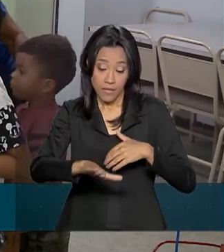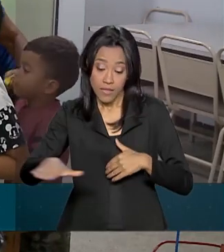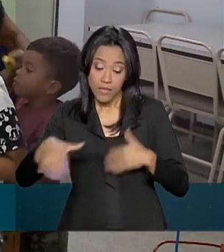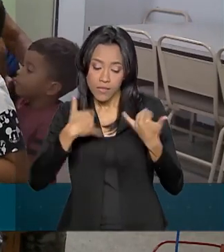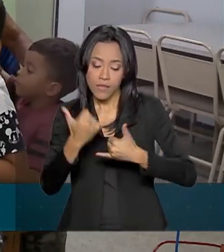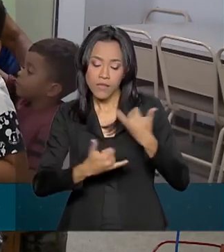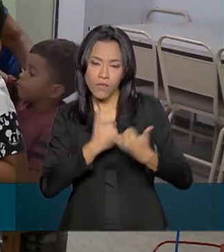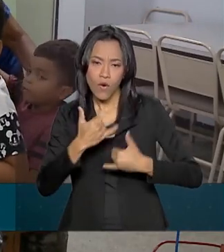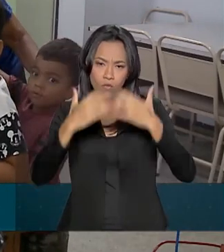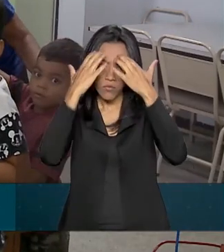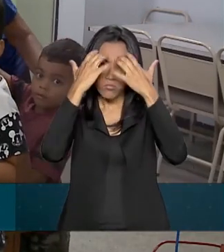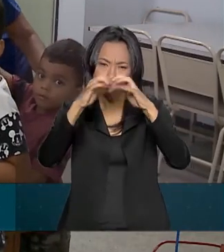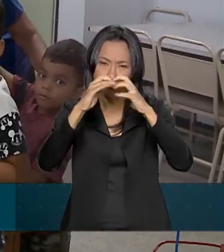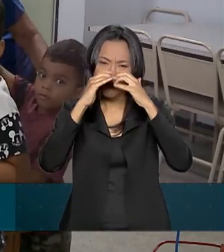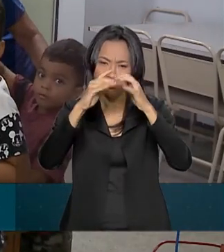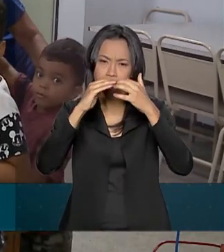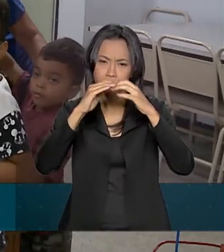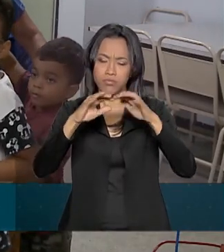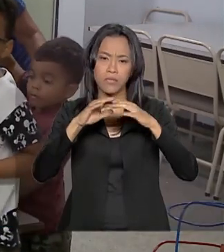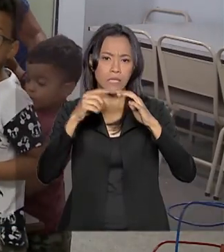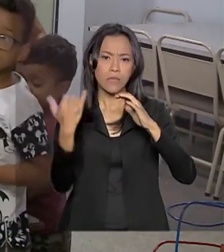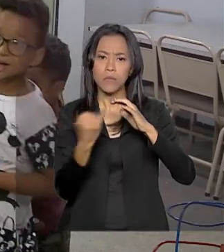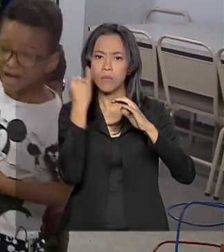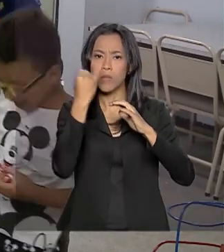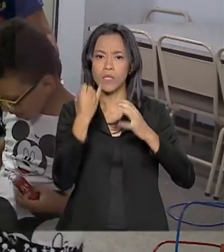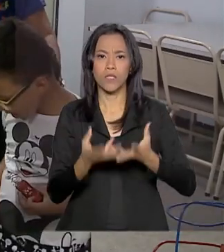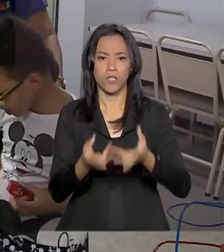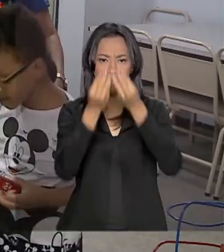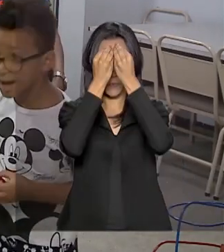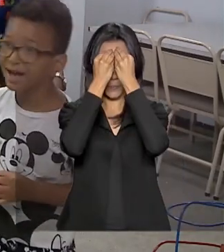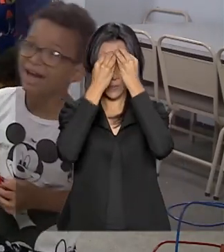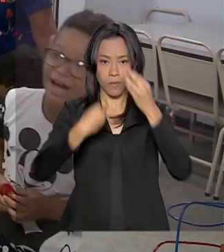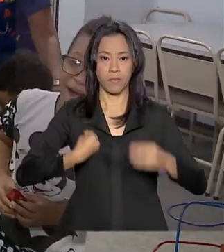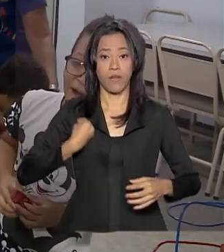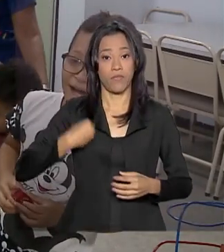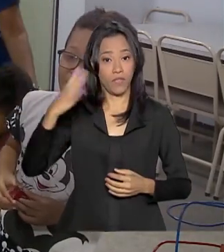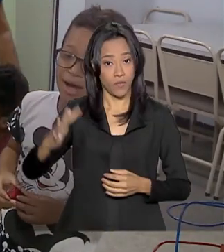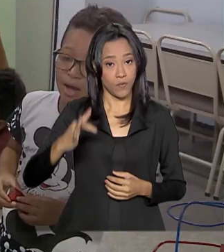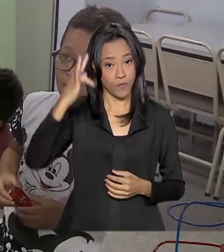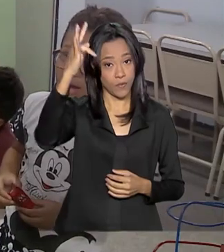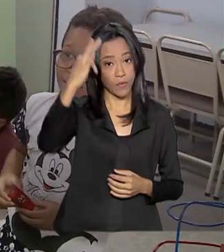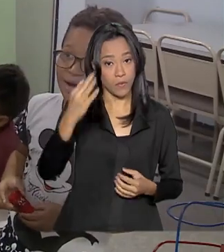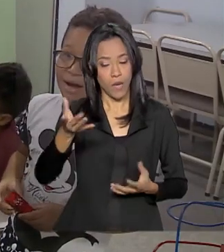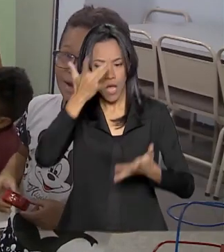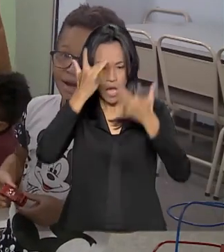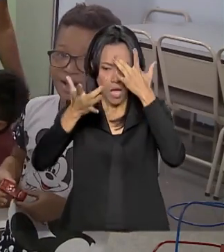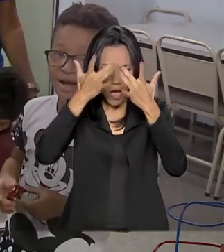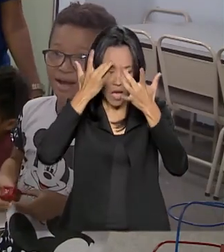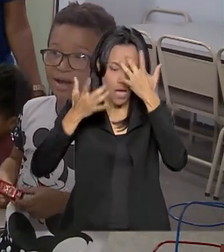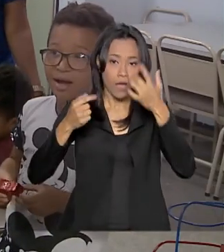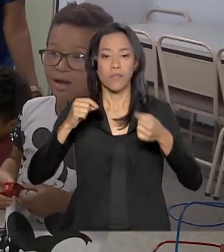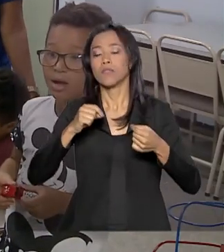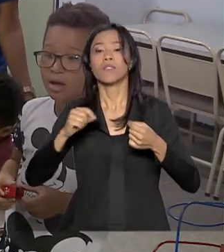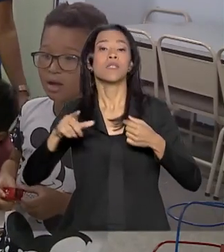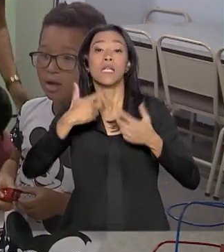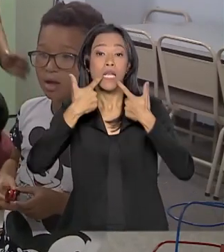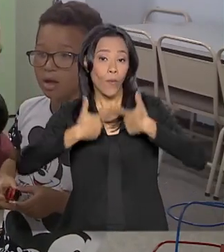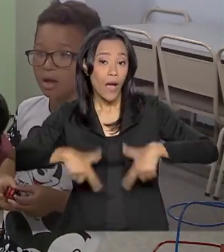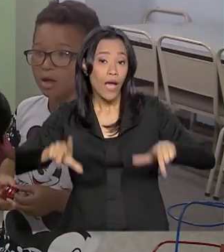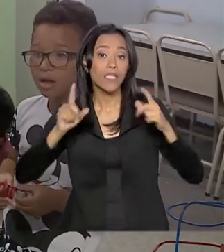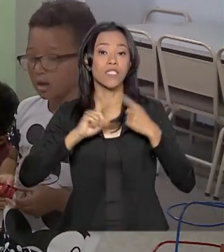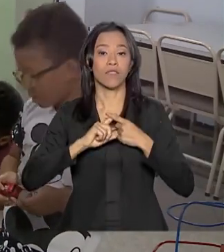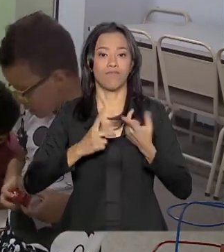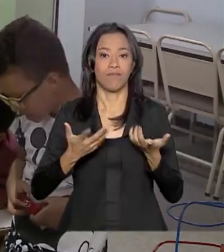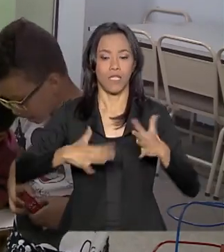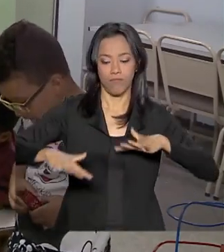habilidades cognitivas e motoras fundamentais para a vida adulta, como, por exemplo, memorização, coordenação e linguagem. Os